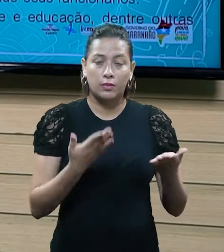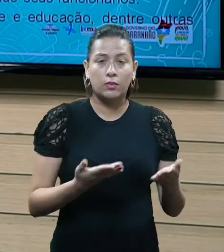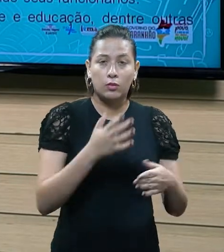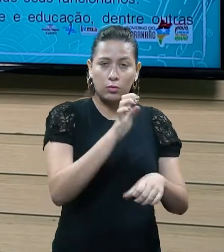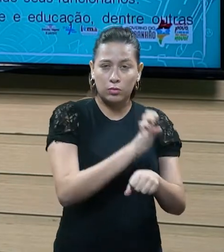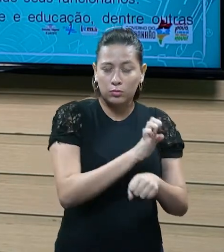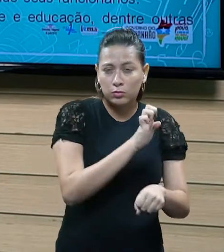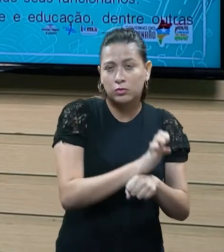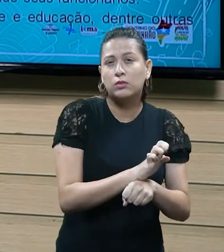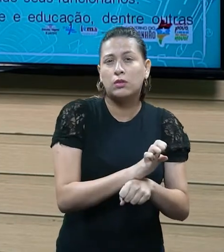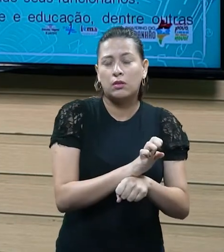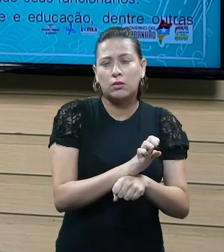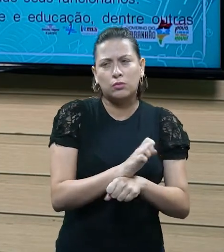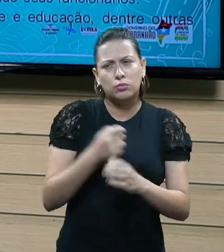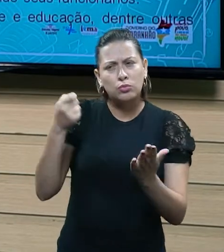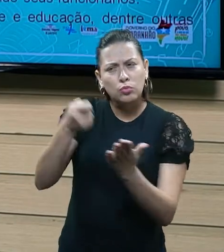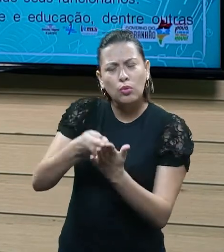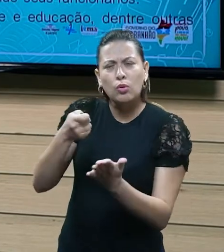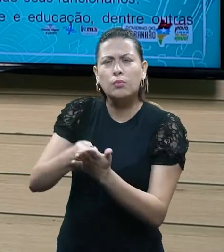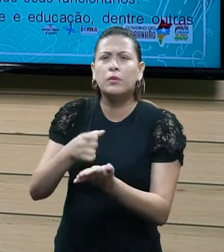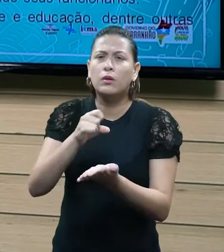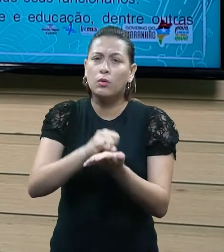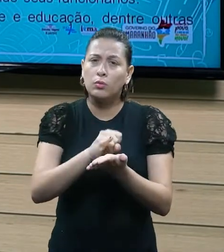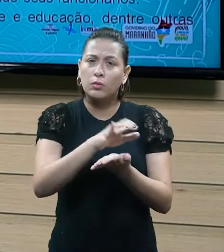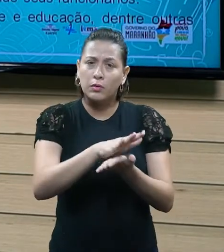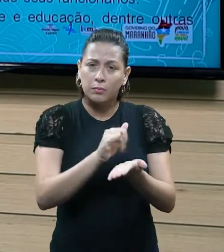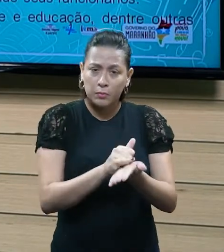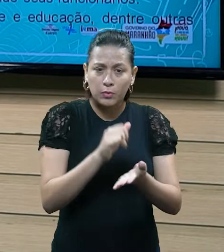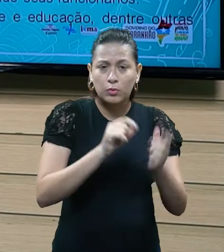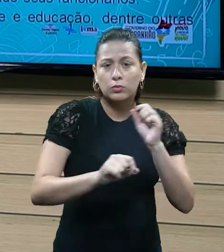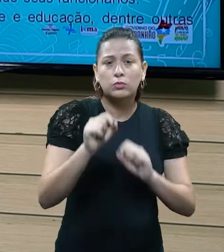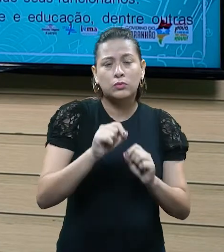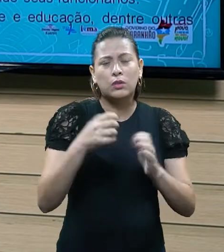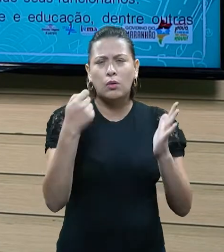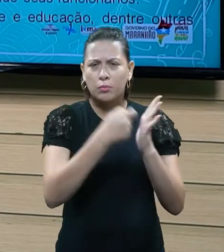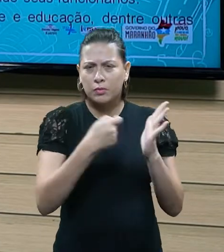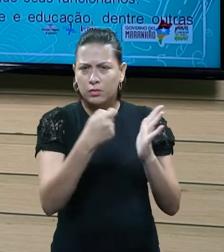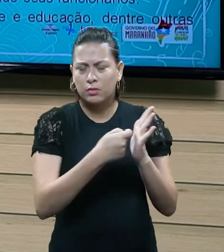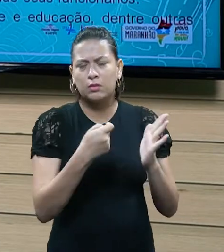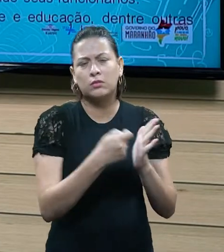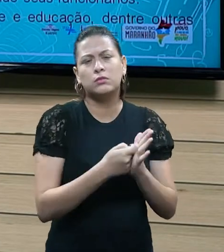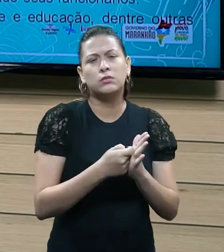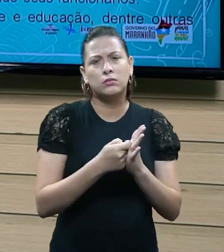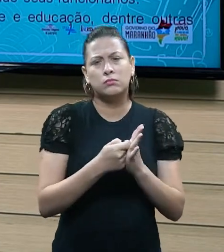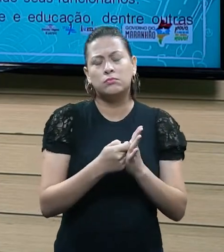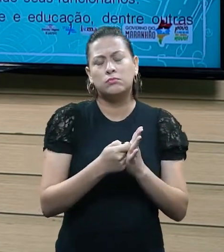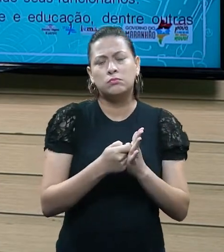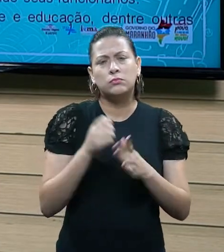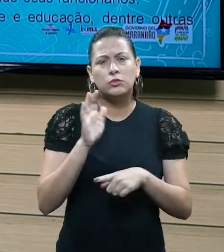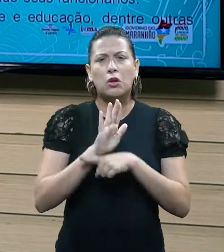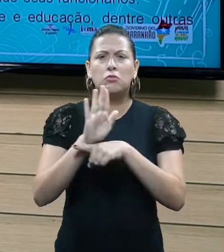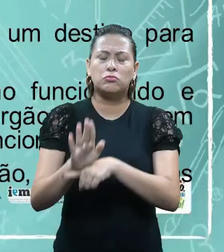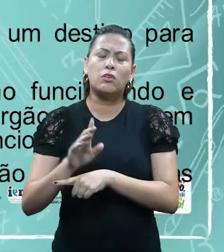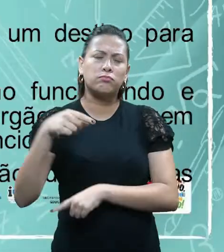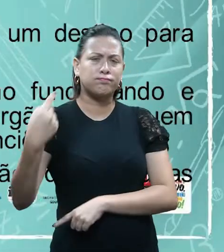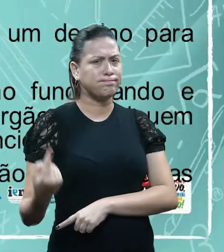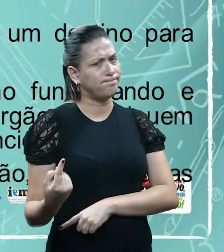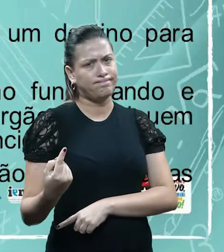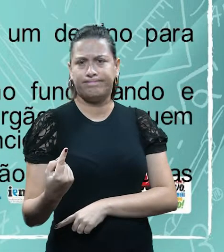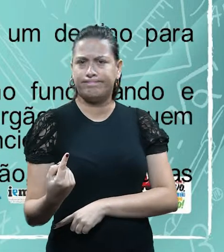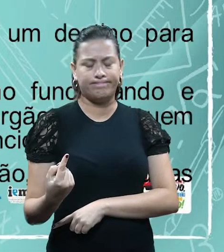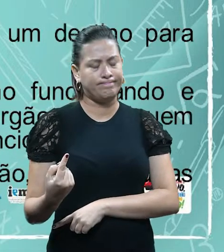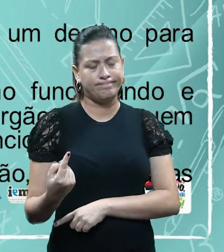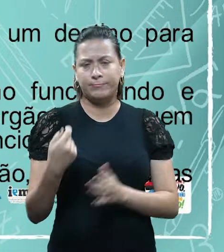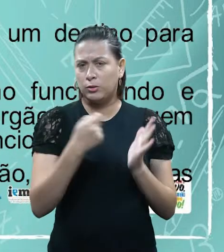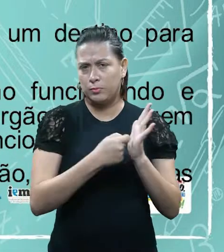vai lá e ele cobre o imposto, ele não tem uma obrigação de oferecer uma contraprestação em seguida. A gente